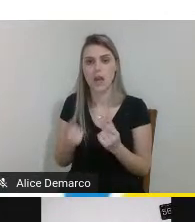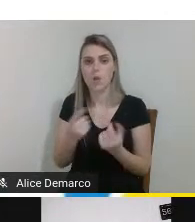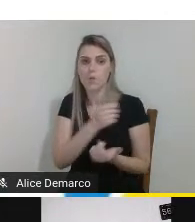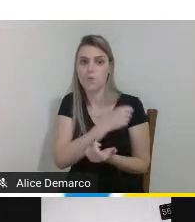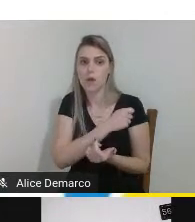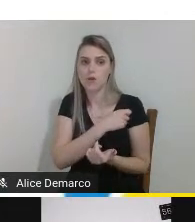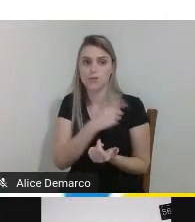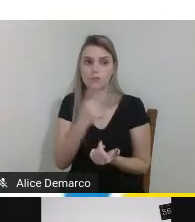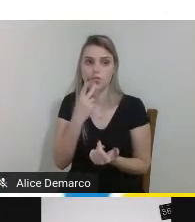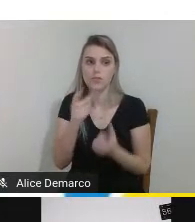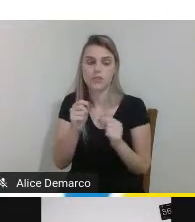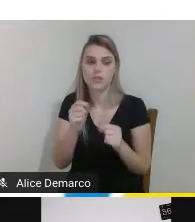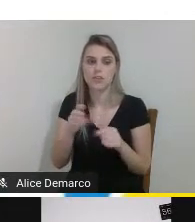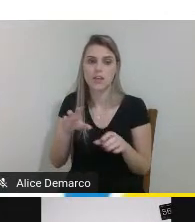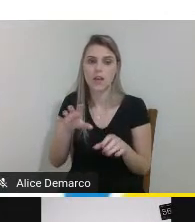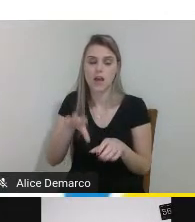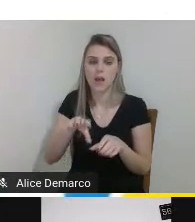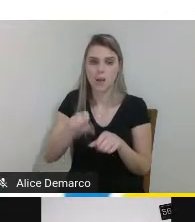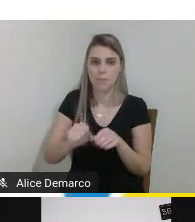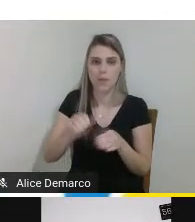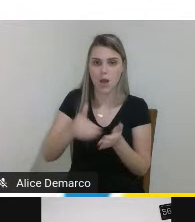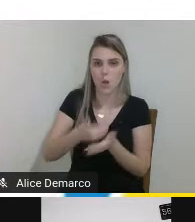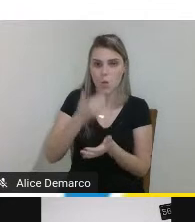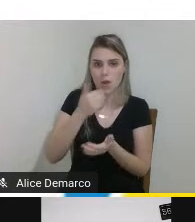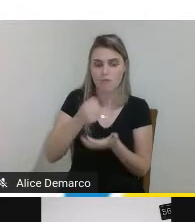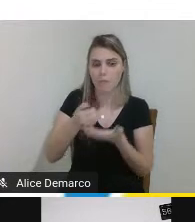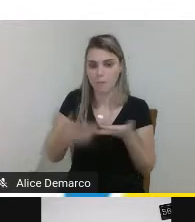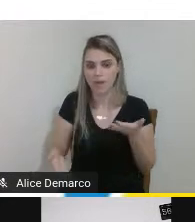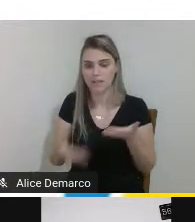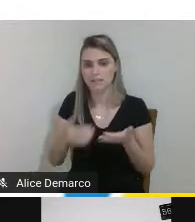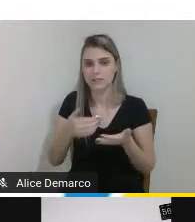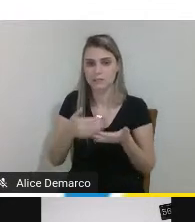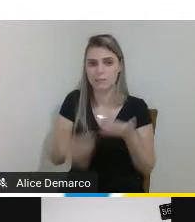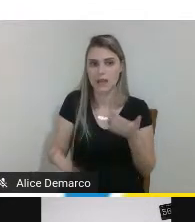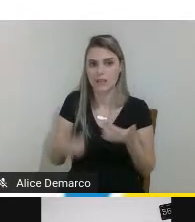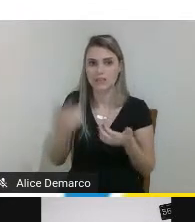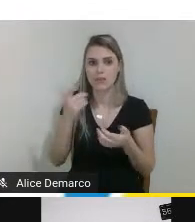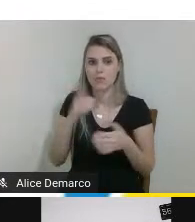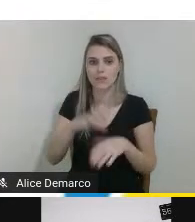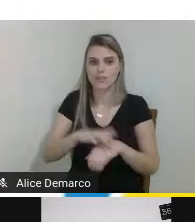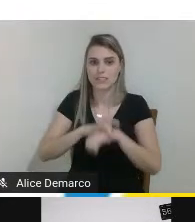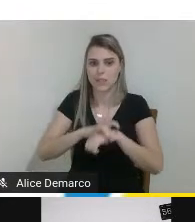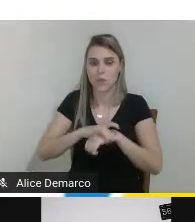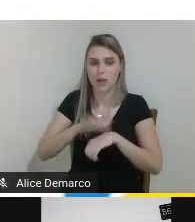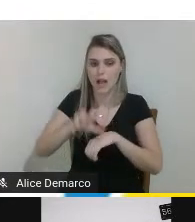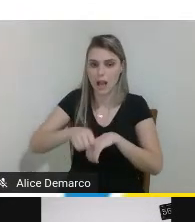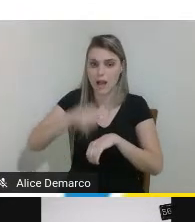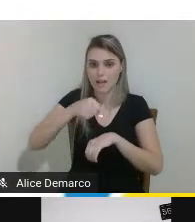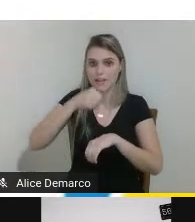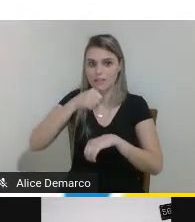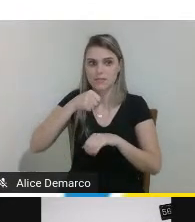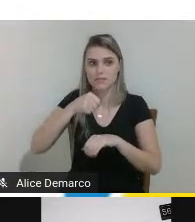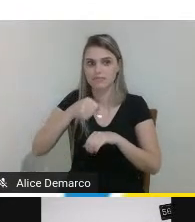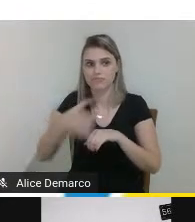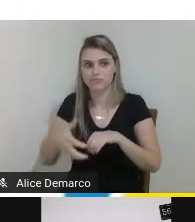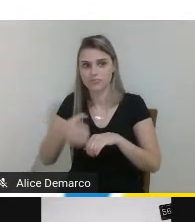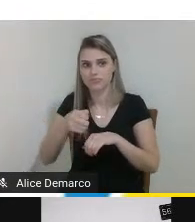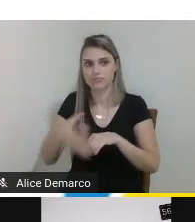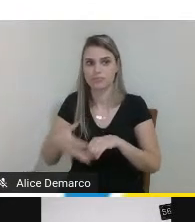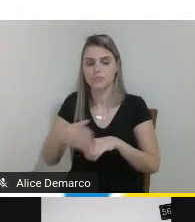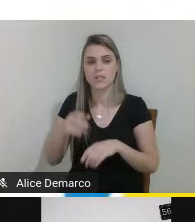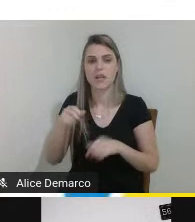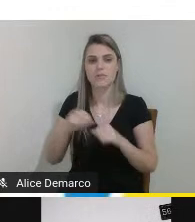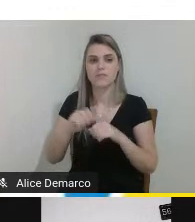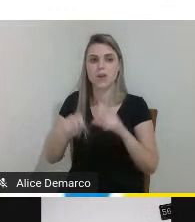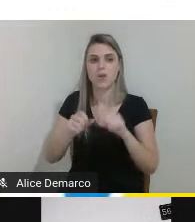a colher estava escapando da mão ela não ficava muito firme então nós desenvolvemos uma espécie de alça que